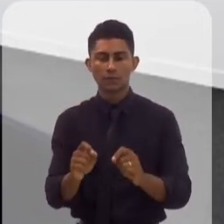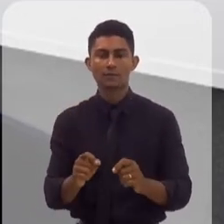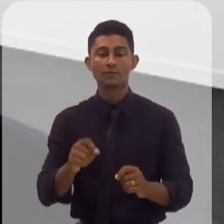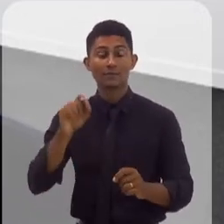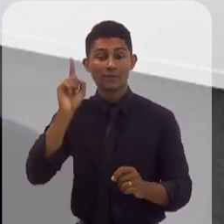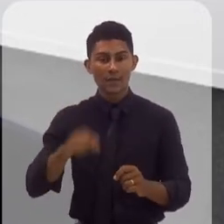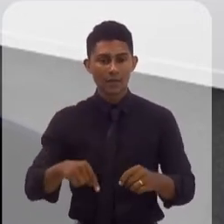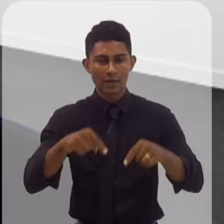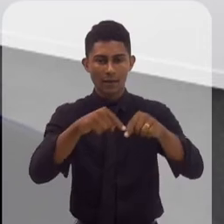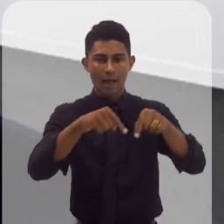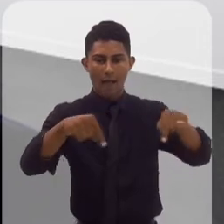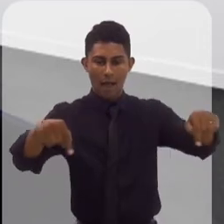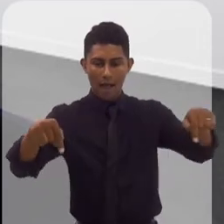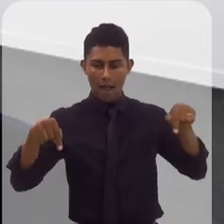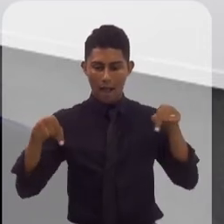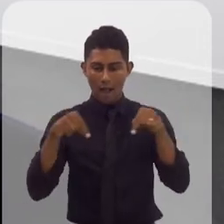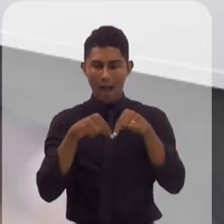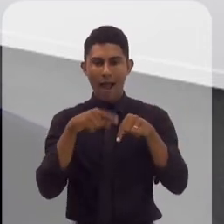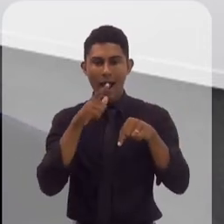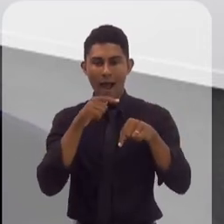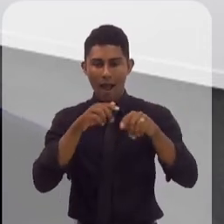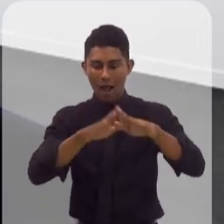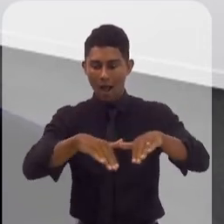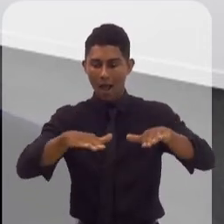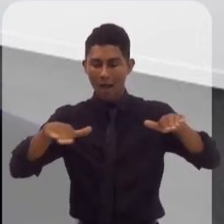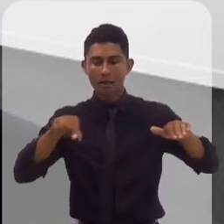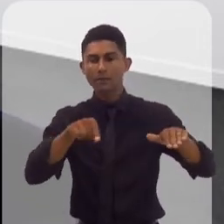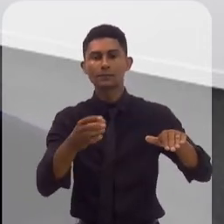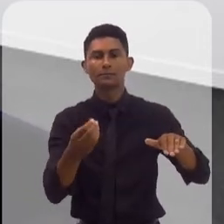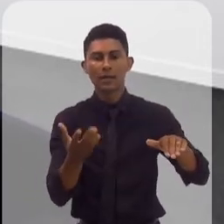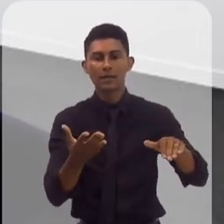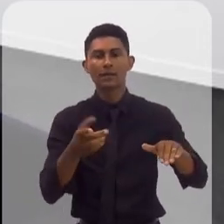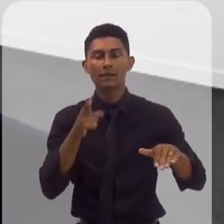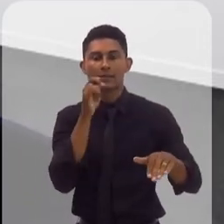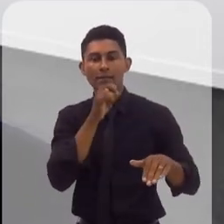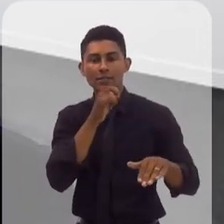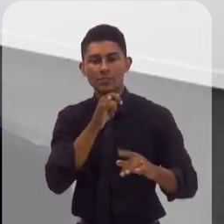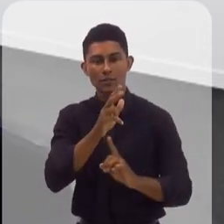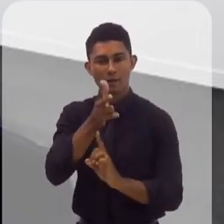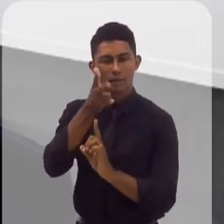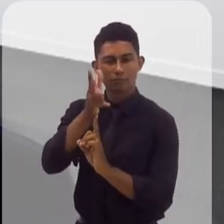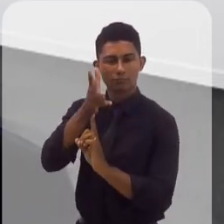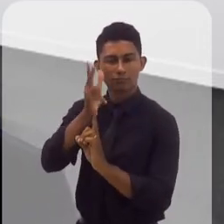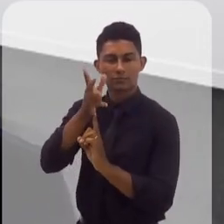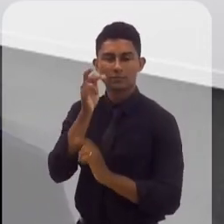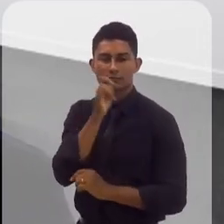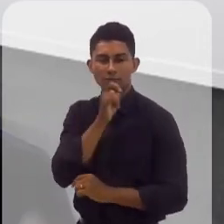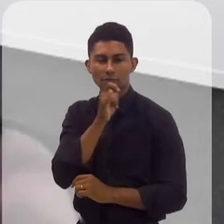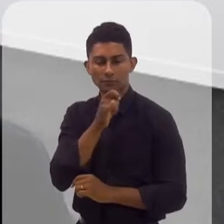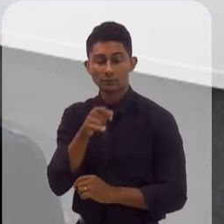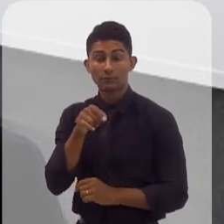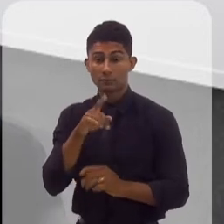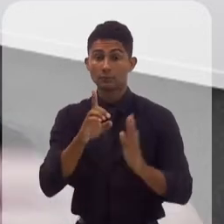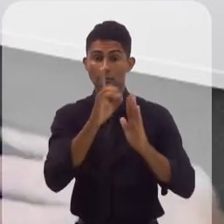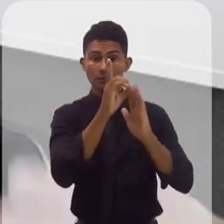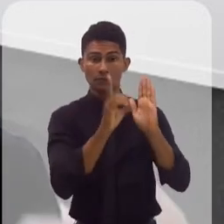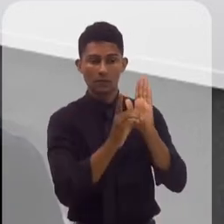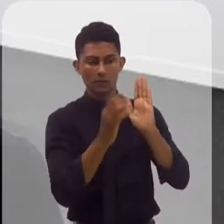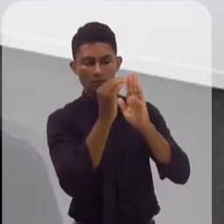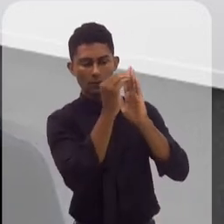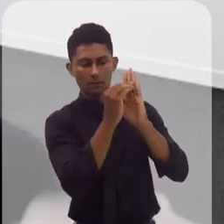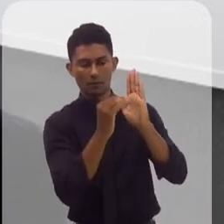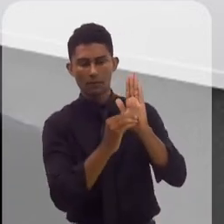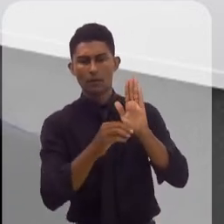seção de uso do espaço marinho para geração de energia offshore. Então, esse decreto, ele trouxe toda